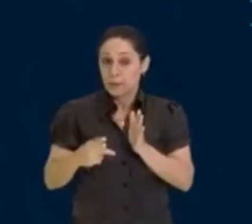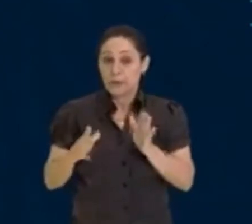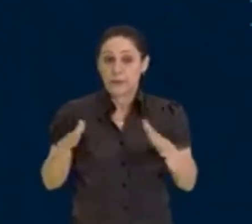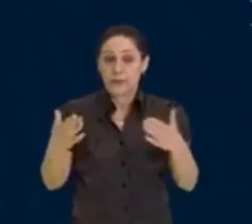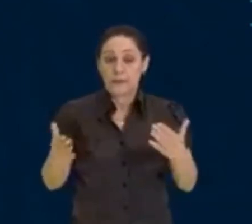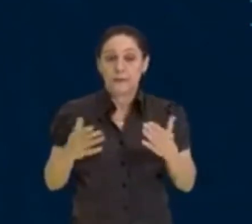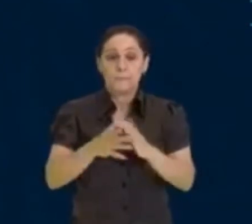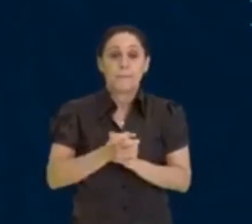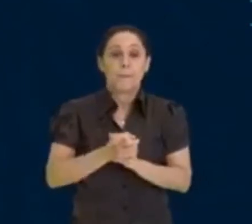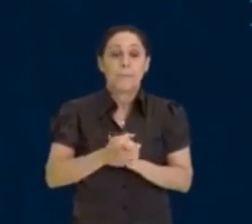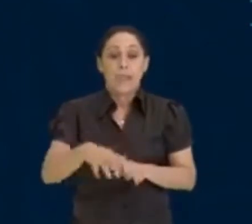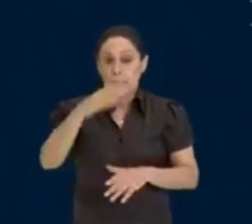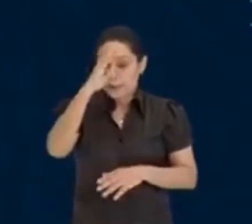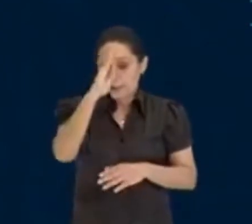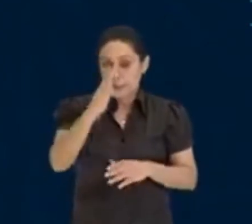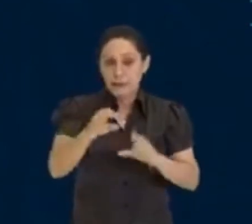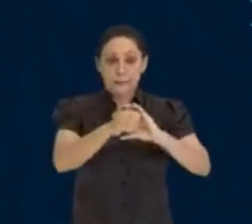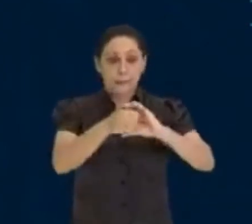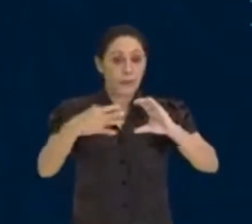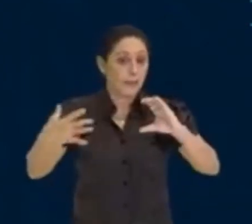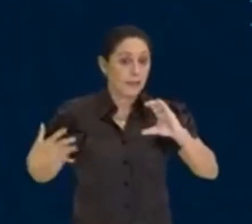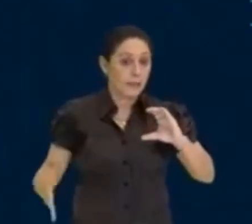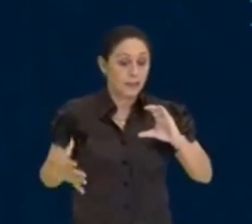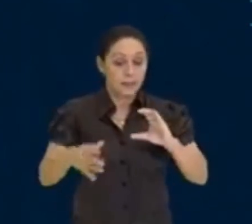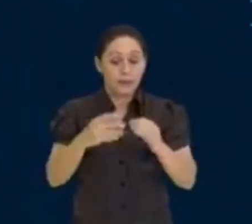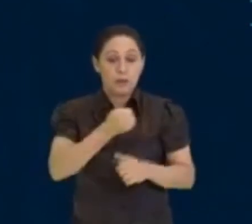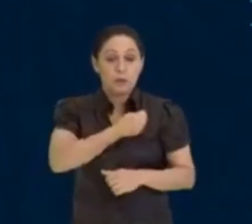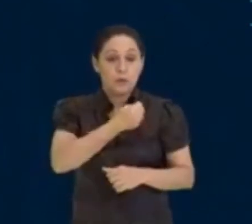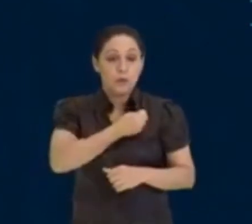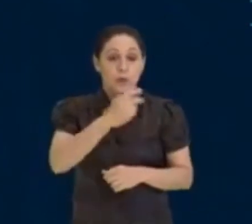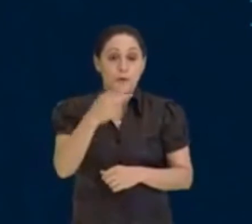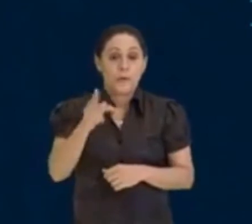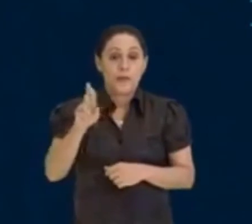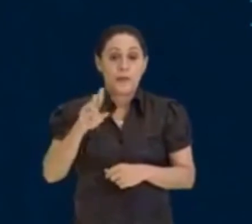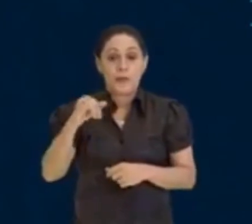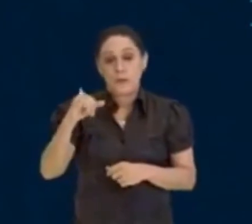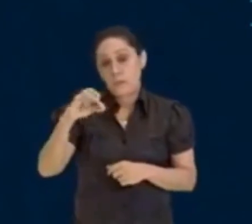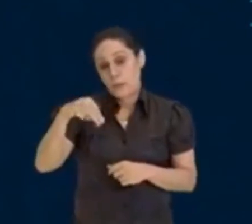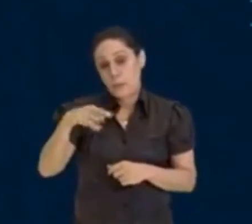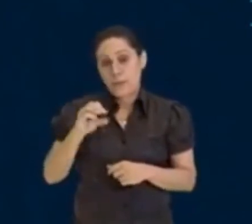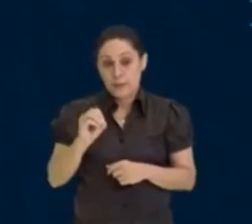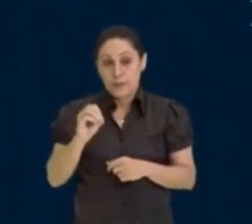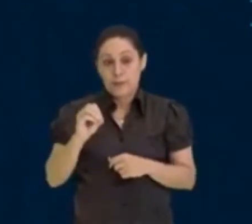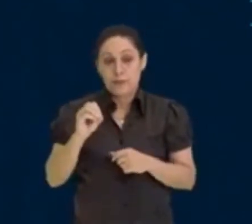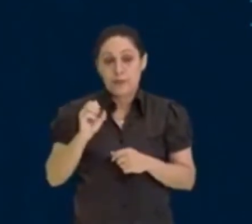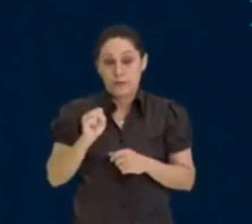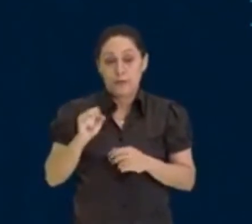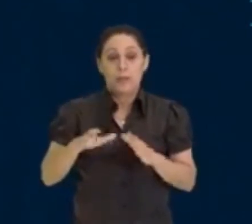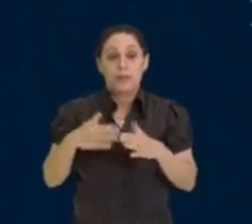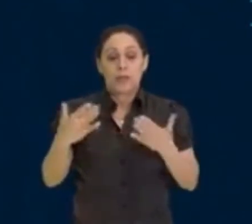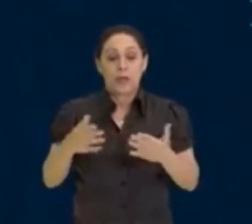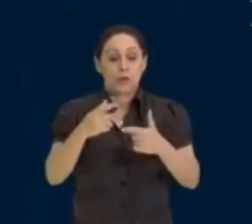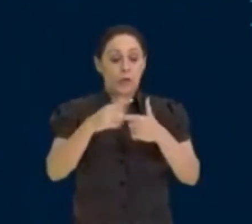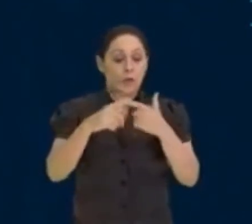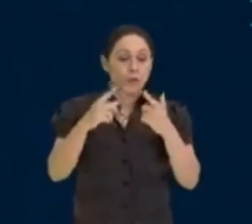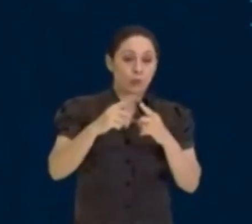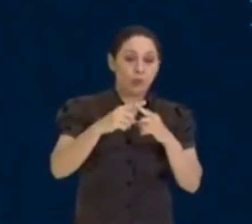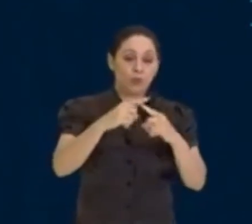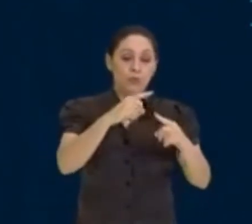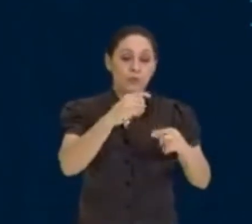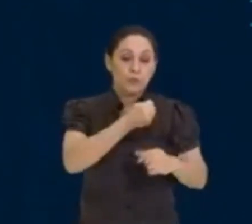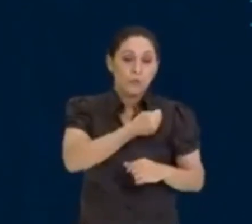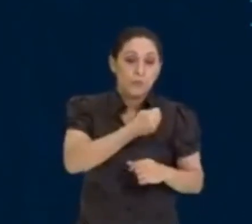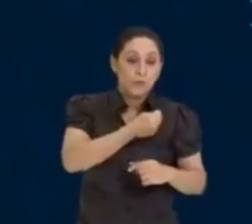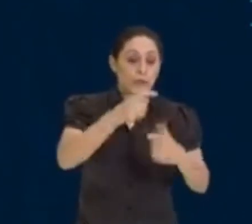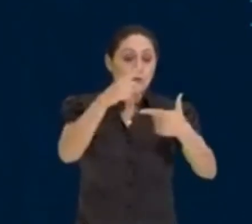é a principal característica do número primo. Ele é um número que só é divisível por 1 e